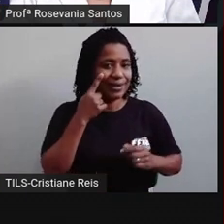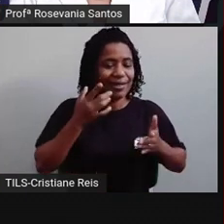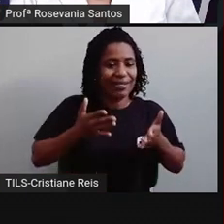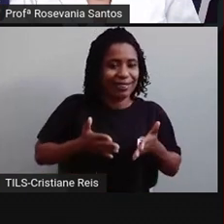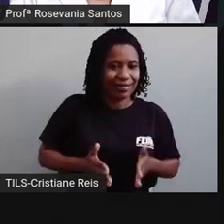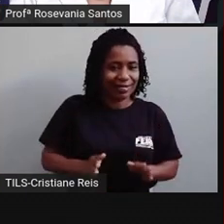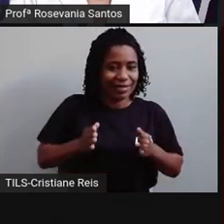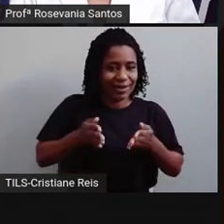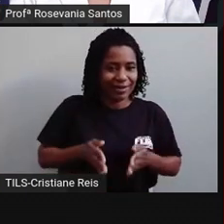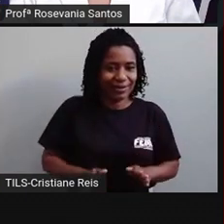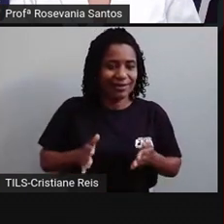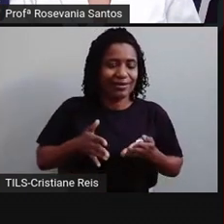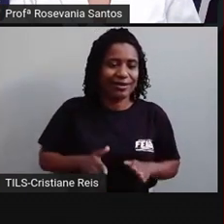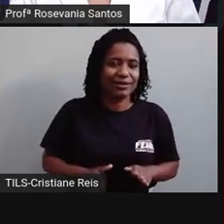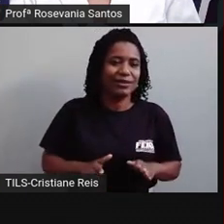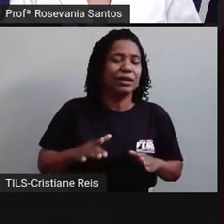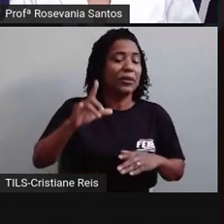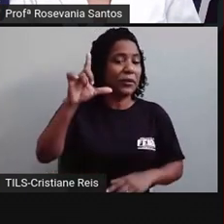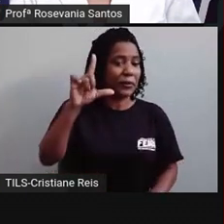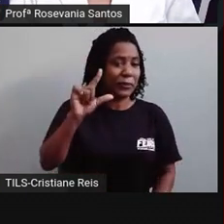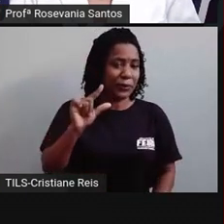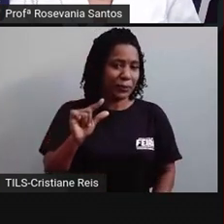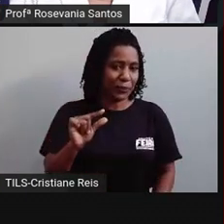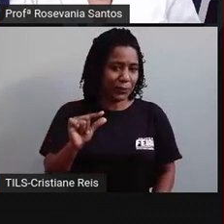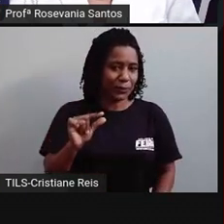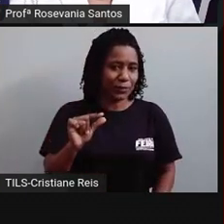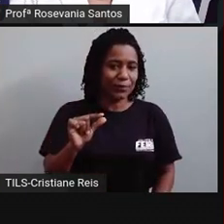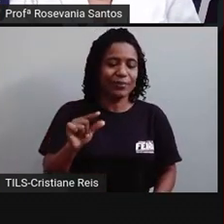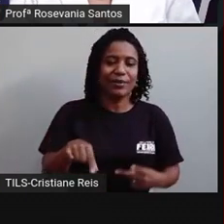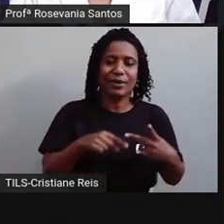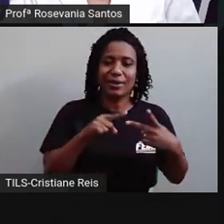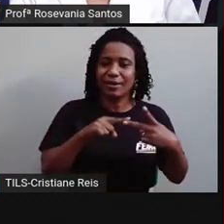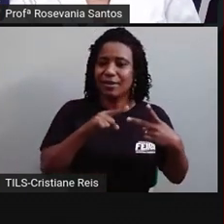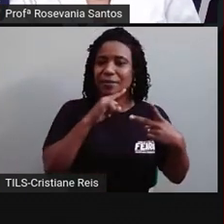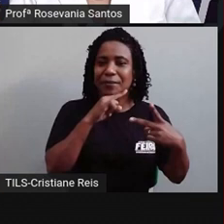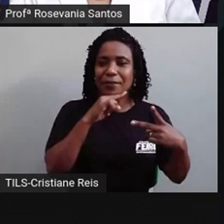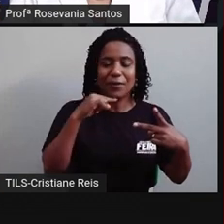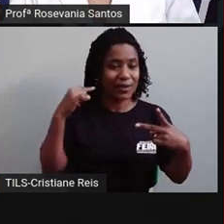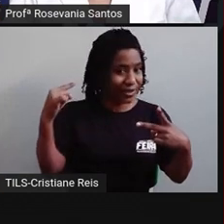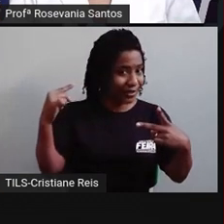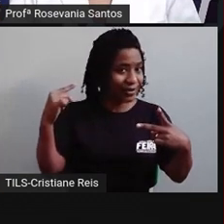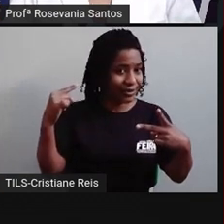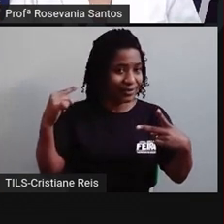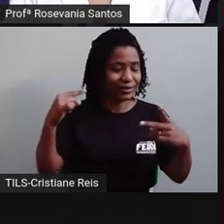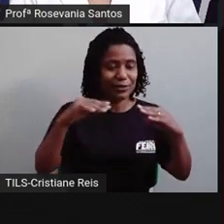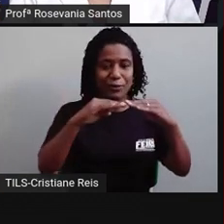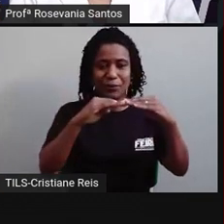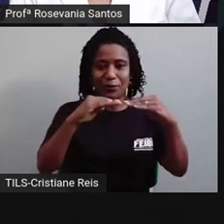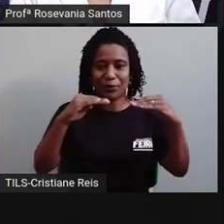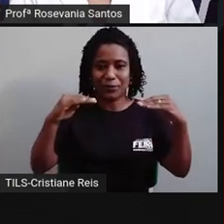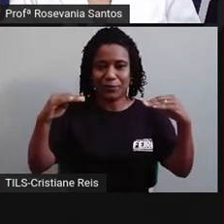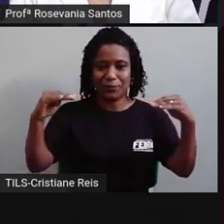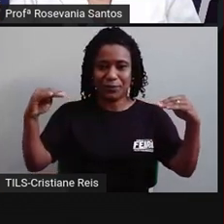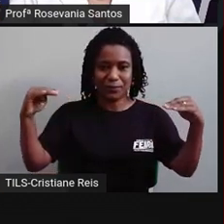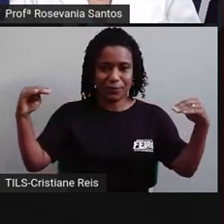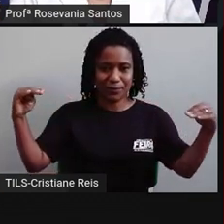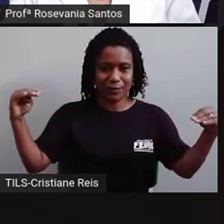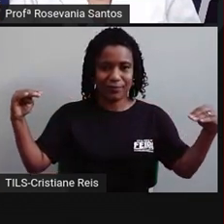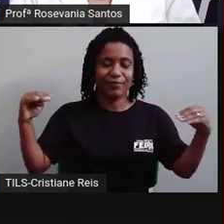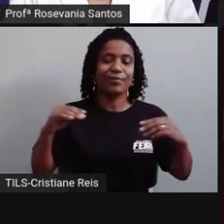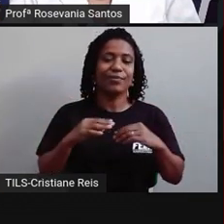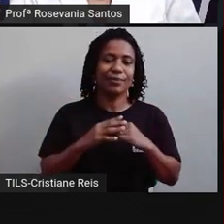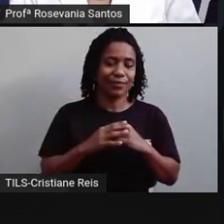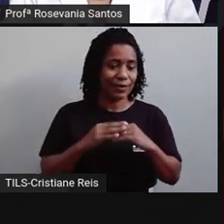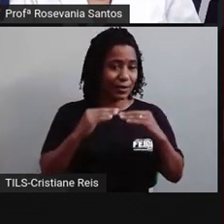a ser baixa, a minha taxa de mortalidade, ela fica estável, e aí, o que que acontece? Ela fica